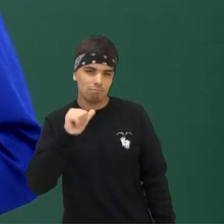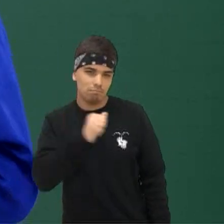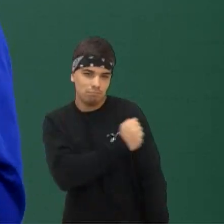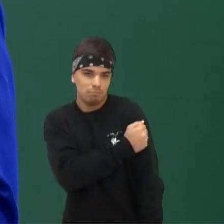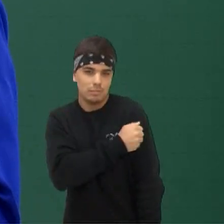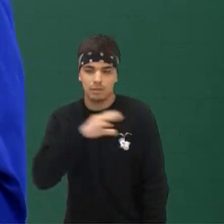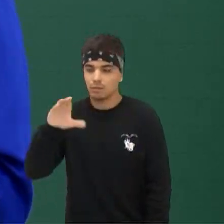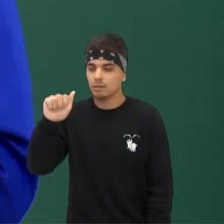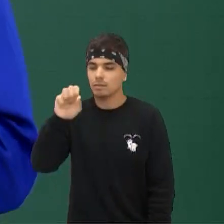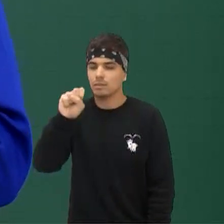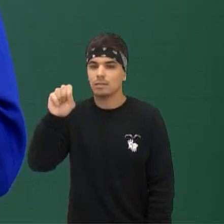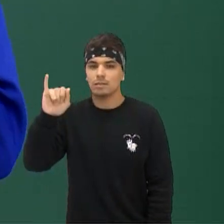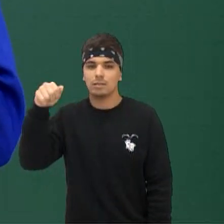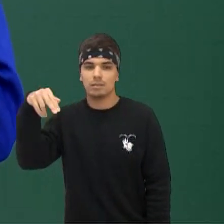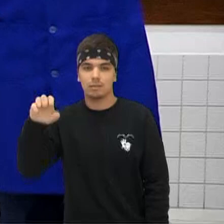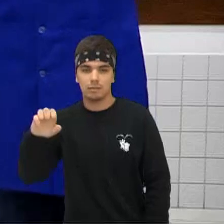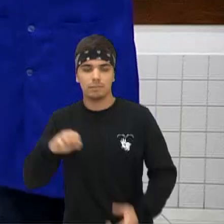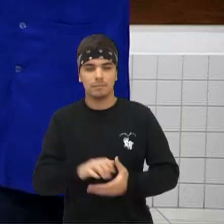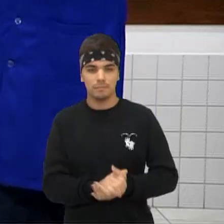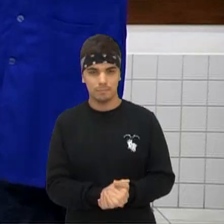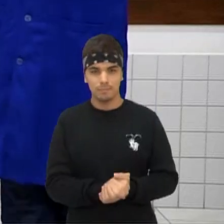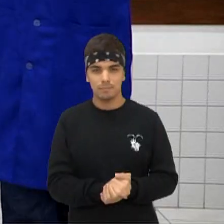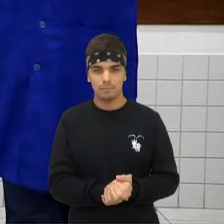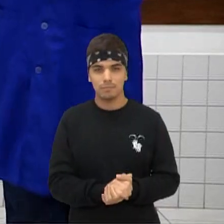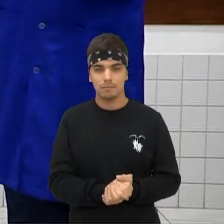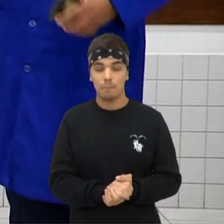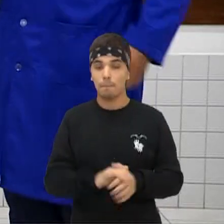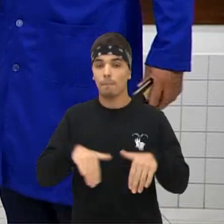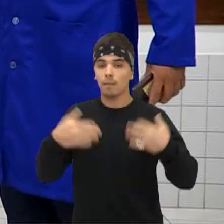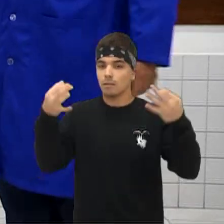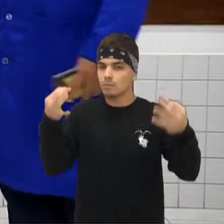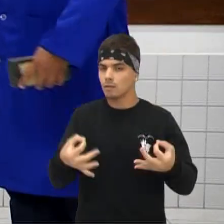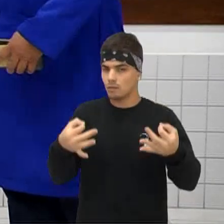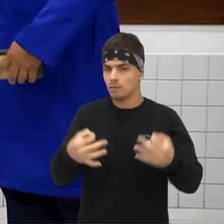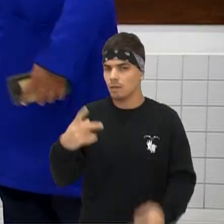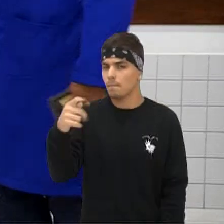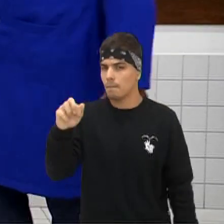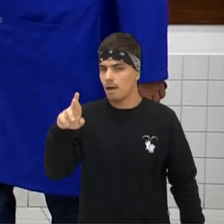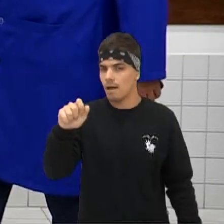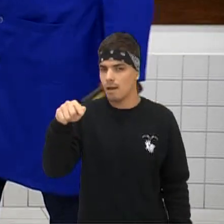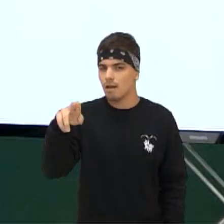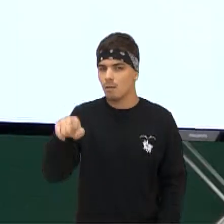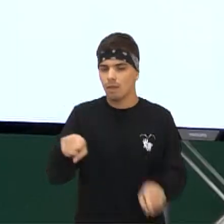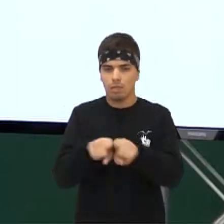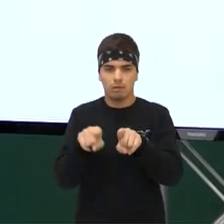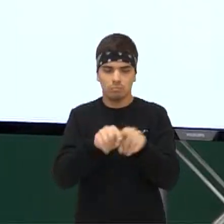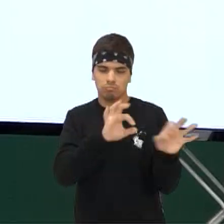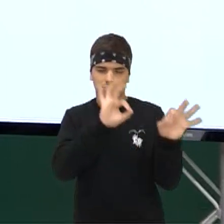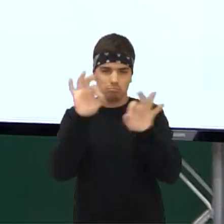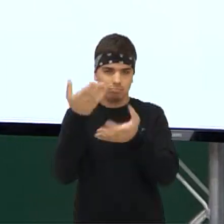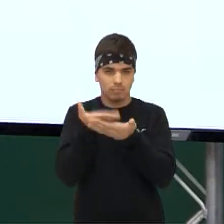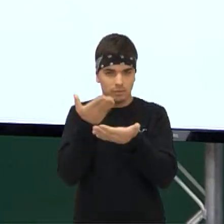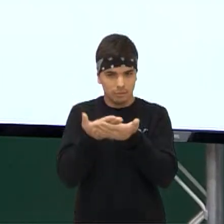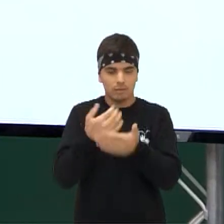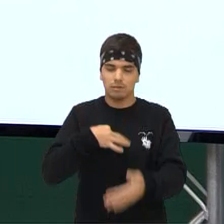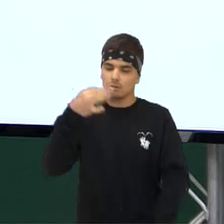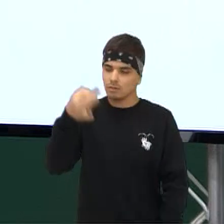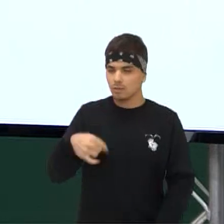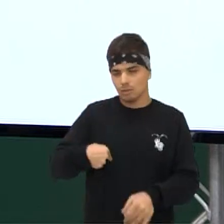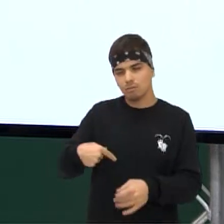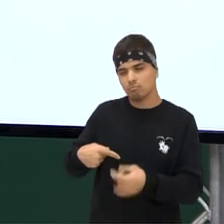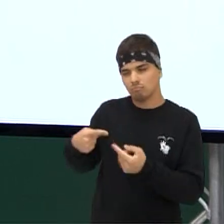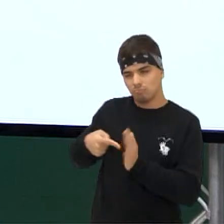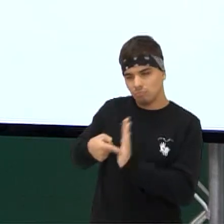abraço para nós aqui Show de bola Cara, com certeza Paranaguá está assistindo isso aí Com certeza, porque eu chamei o povo lá Cara, fiz uma